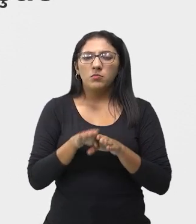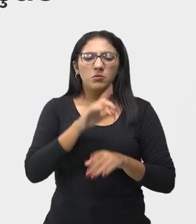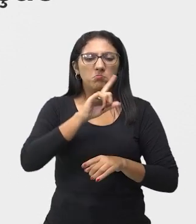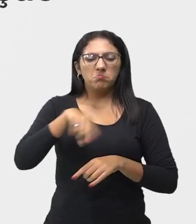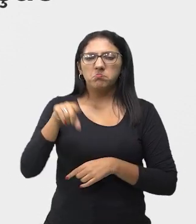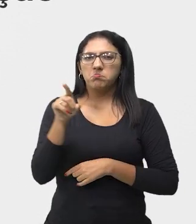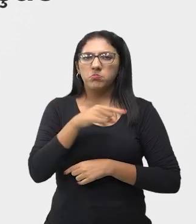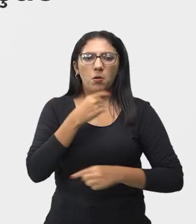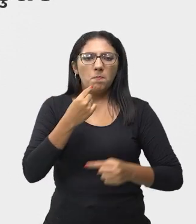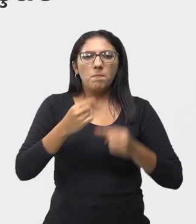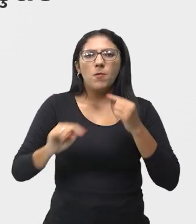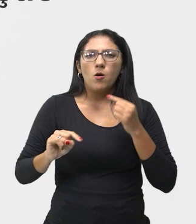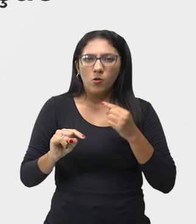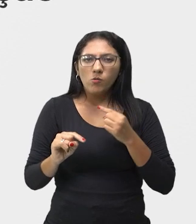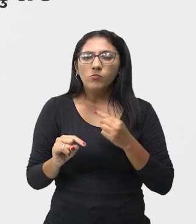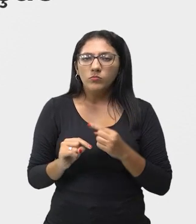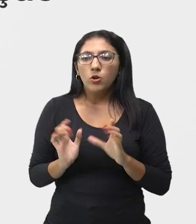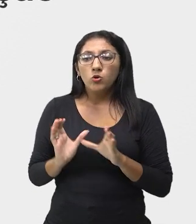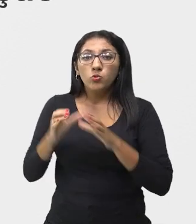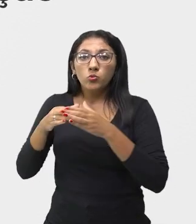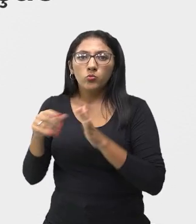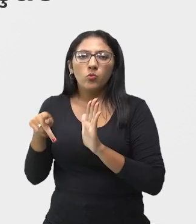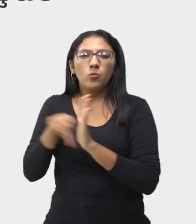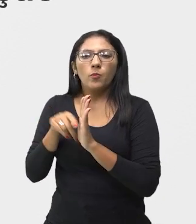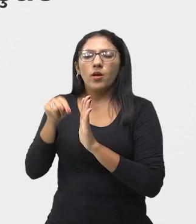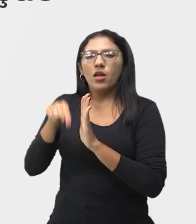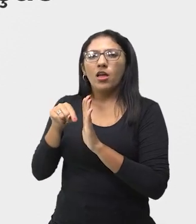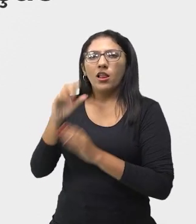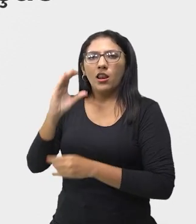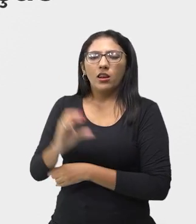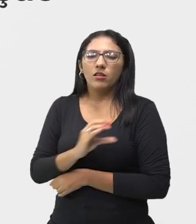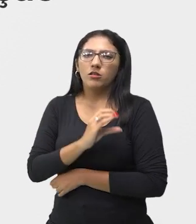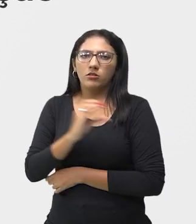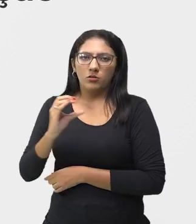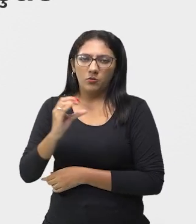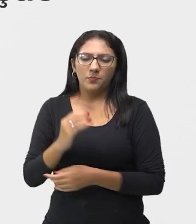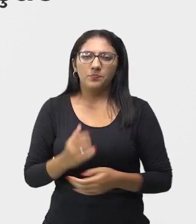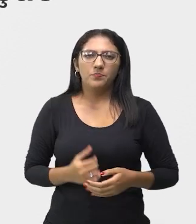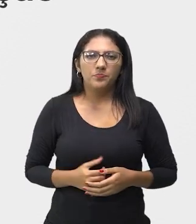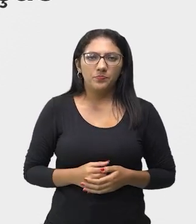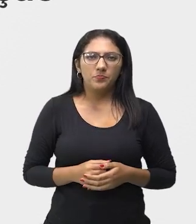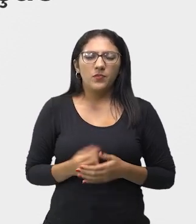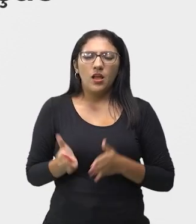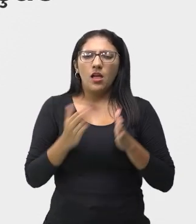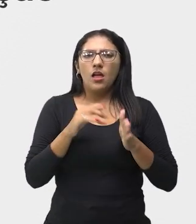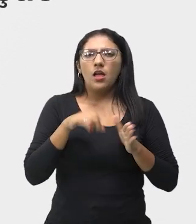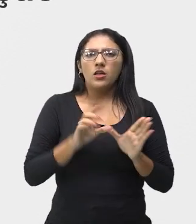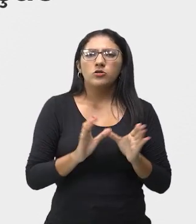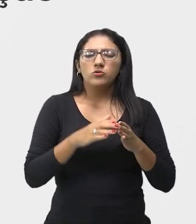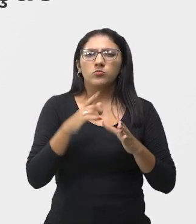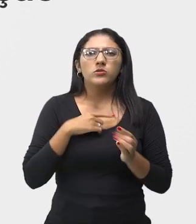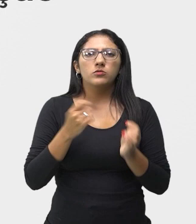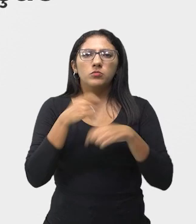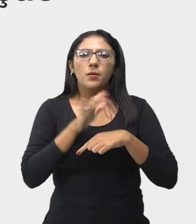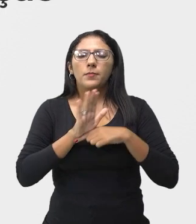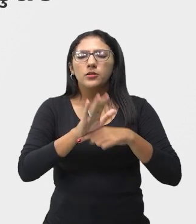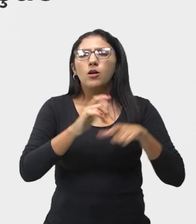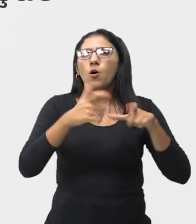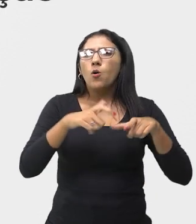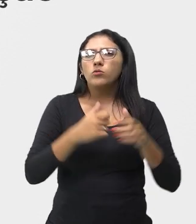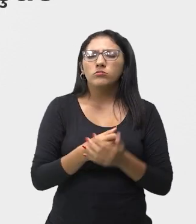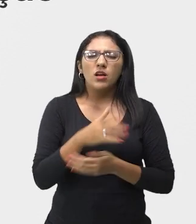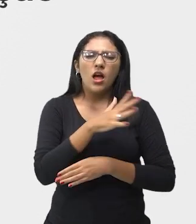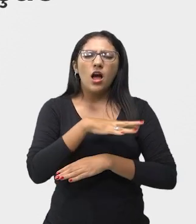por parte dos religiosos. Suas apresentações eram feitas pelas ruas e